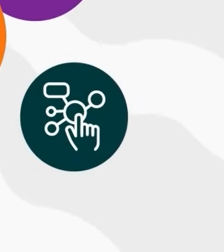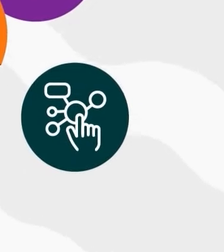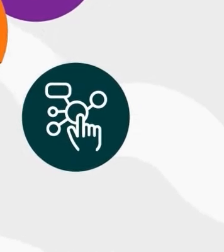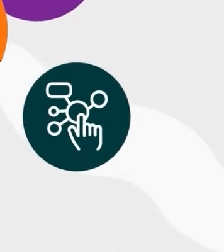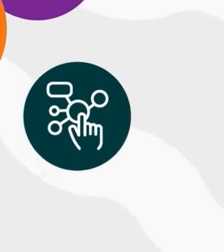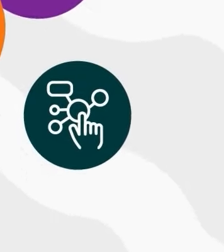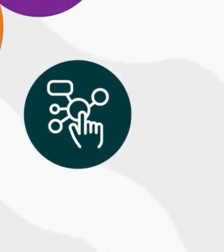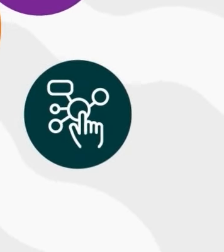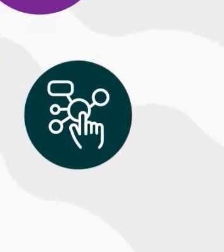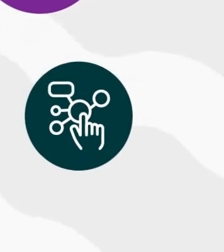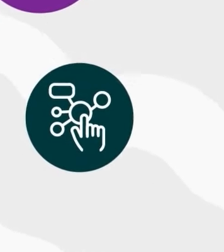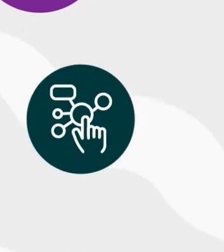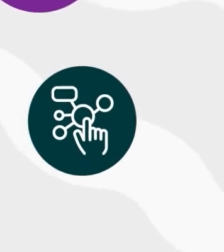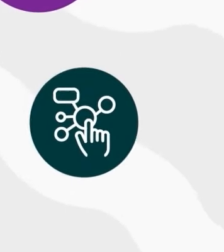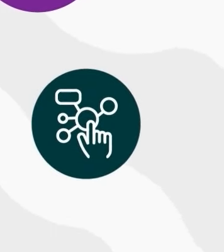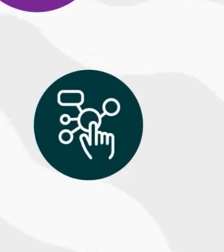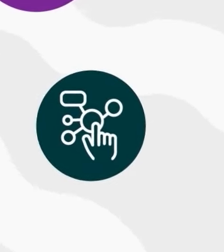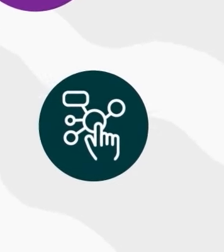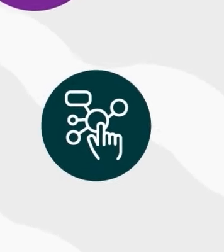E aí